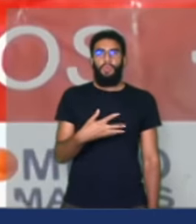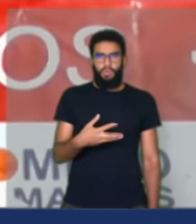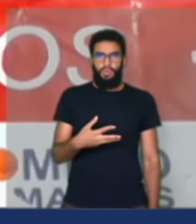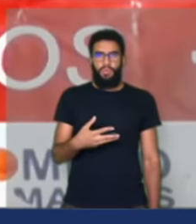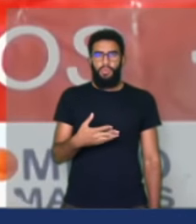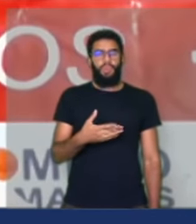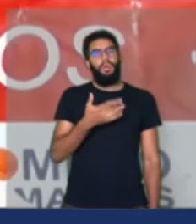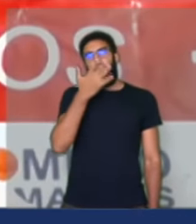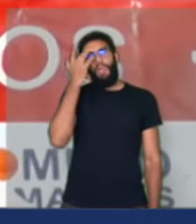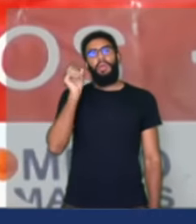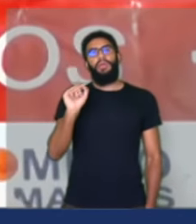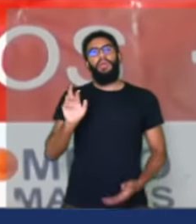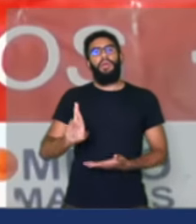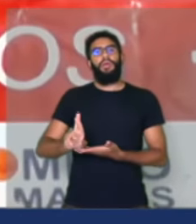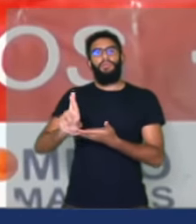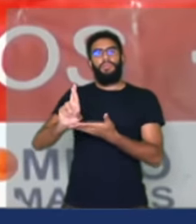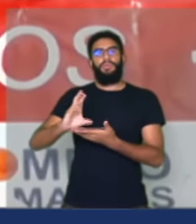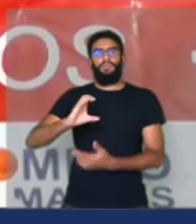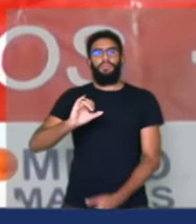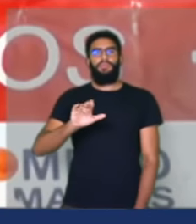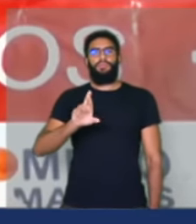é Ciro Ferreira Gomes.